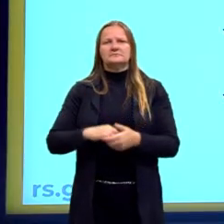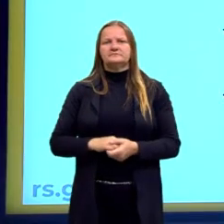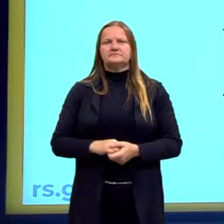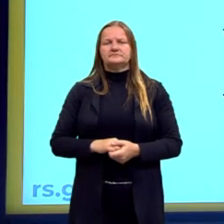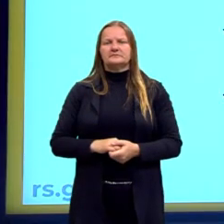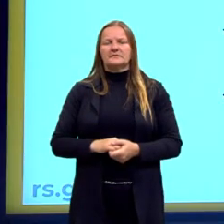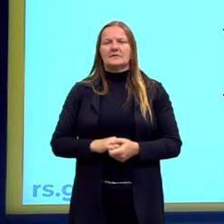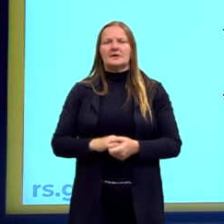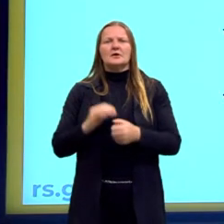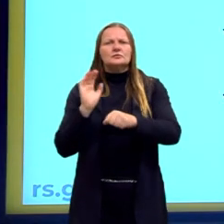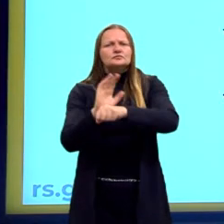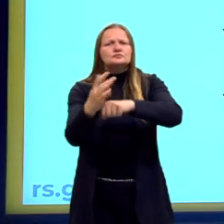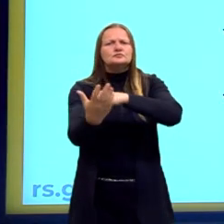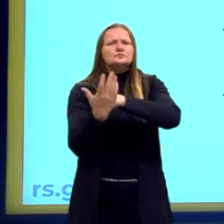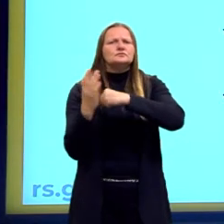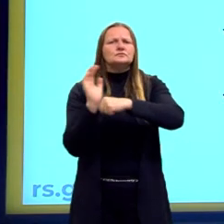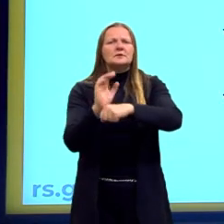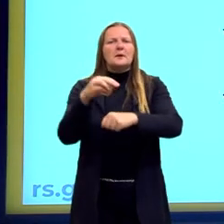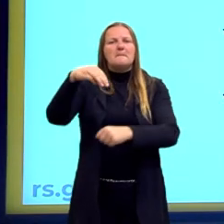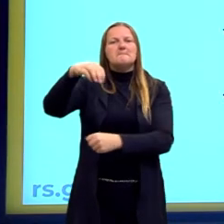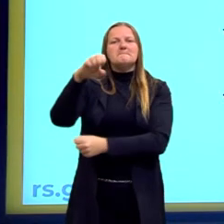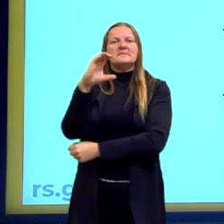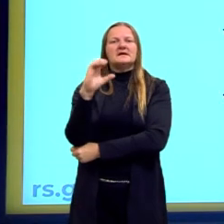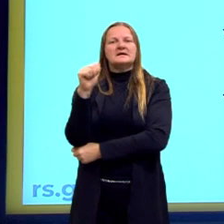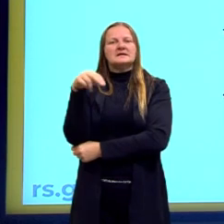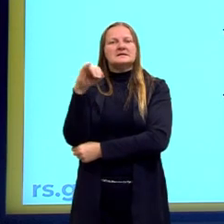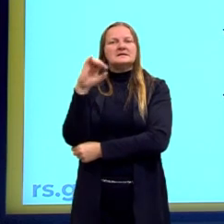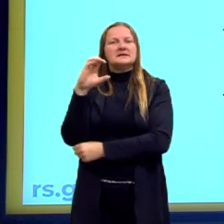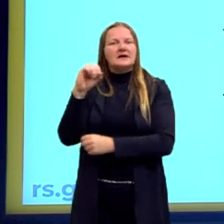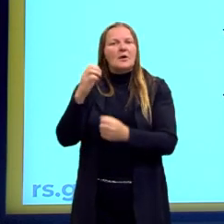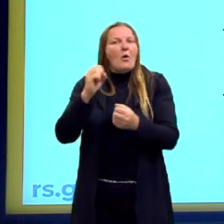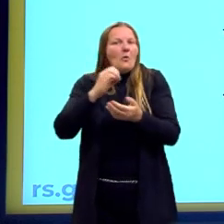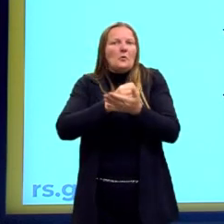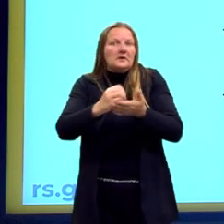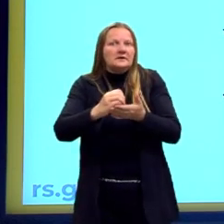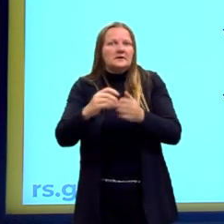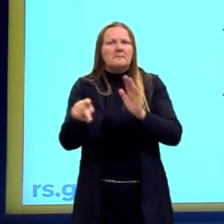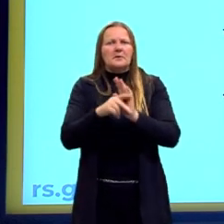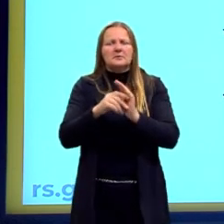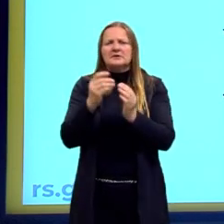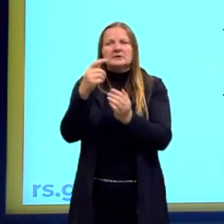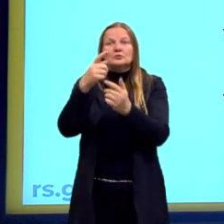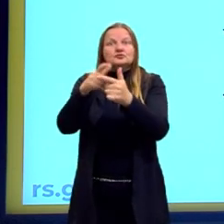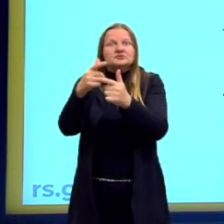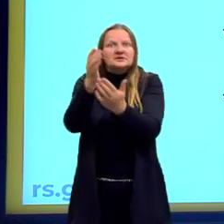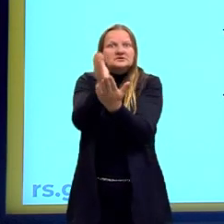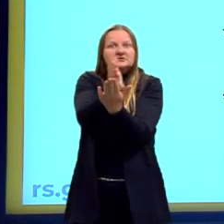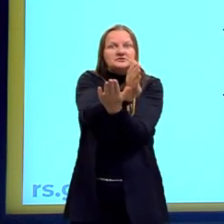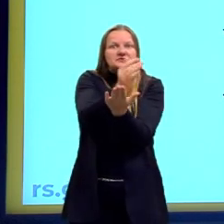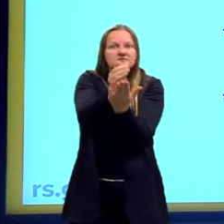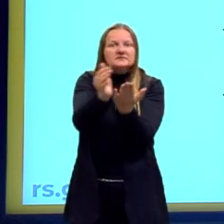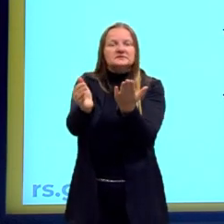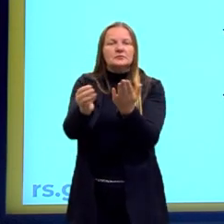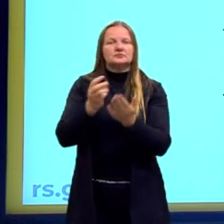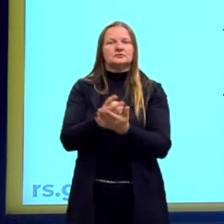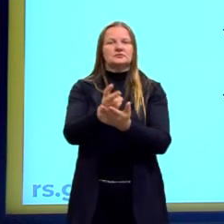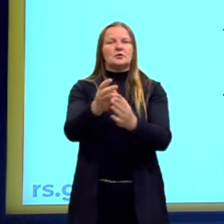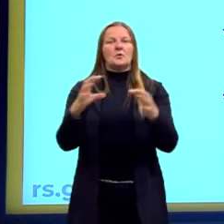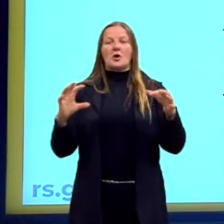mecânica quanto a solidariedade orgânica era um fator que não dividia a sociedade, mas sim que mantinha